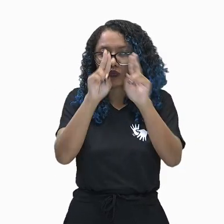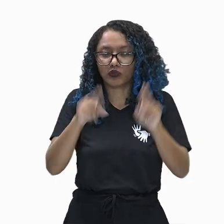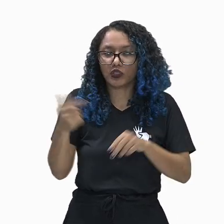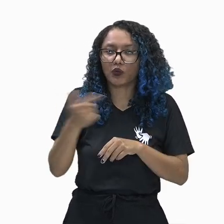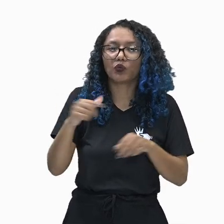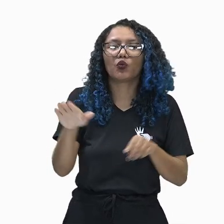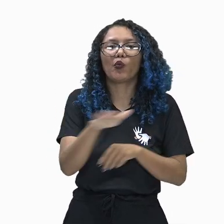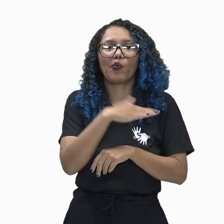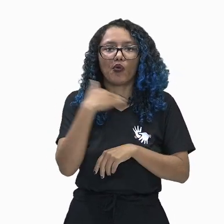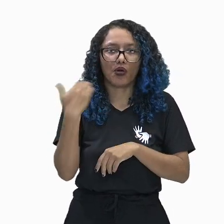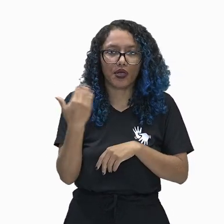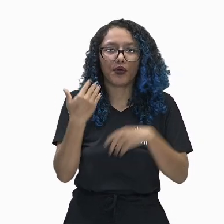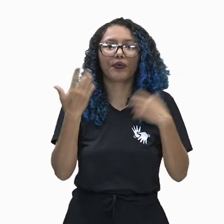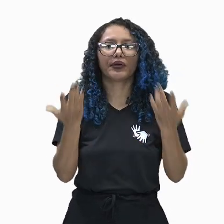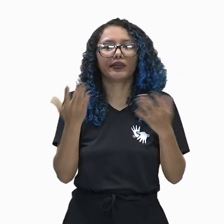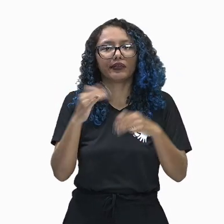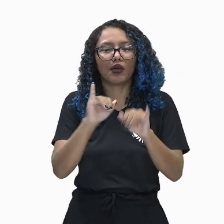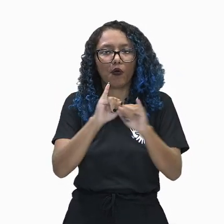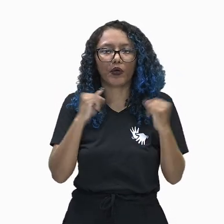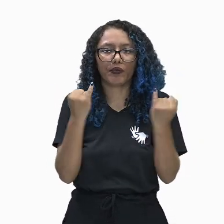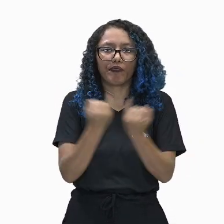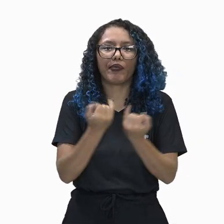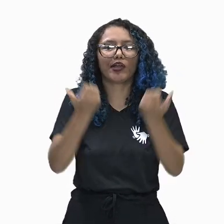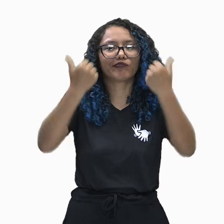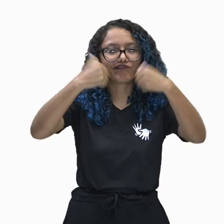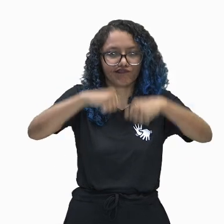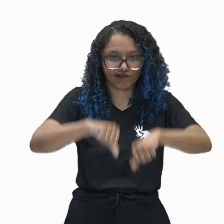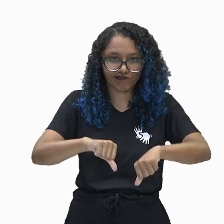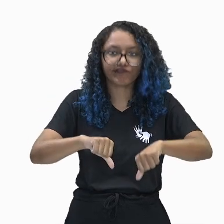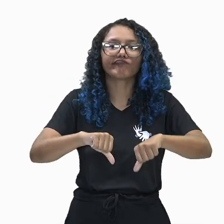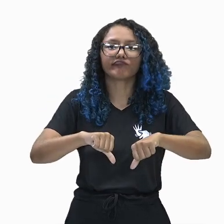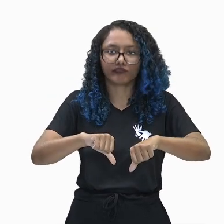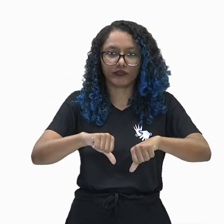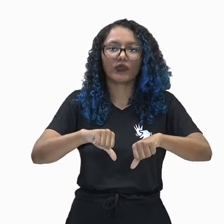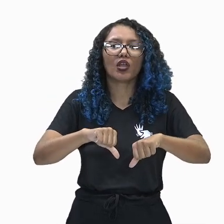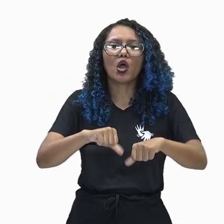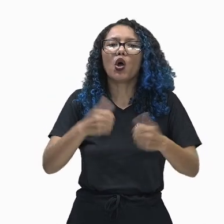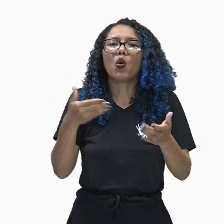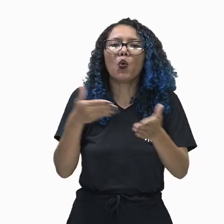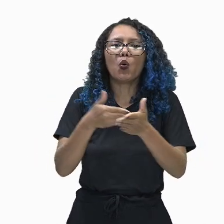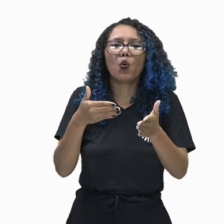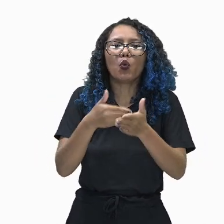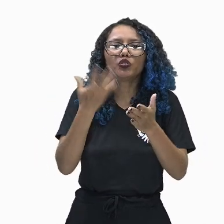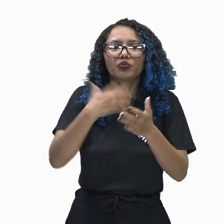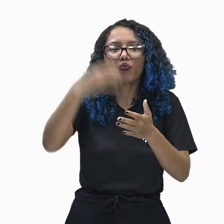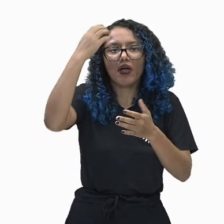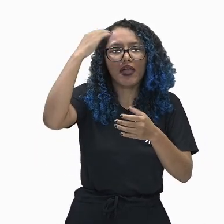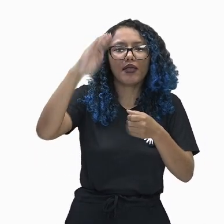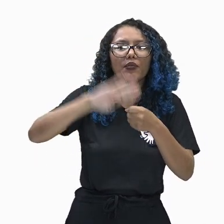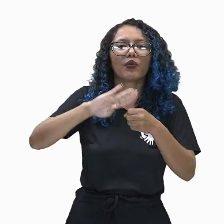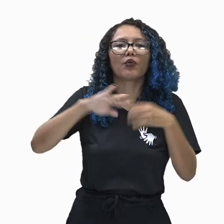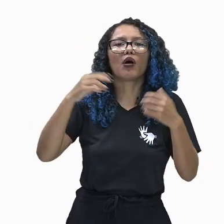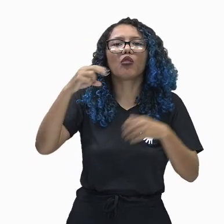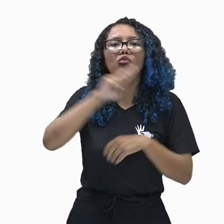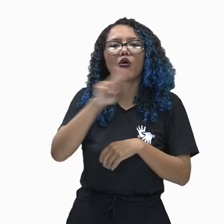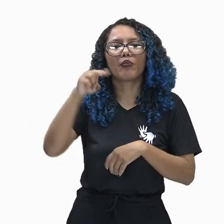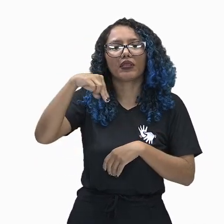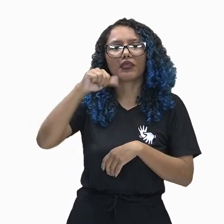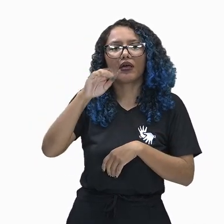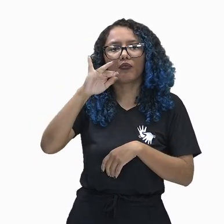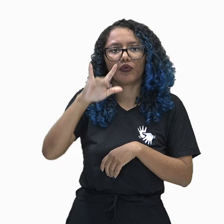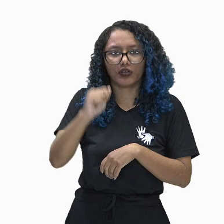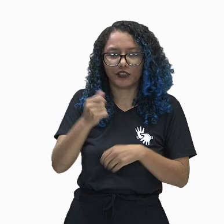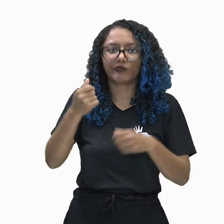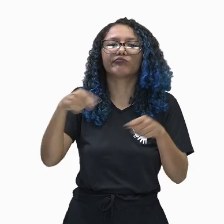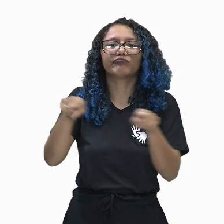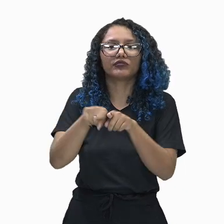II, o Império entrou em declínio. O último rei babilônico, o Nabonido, ele foi derrotado por